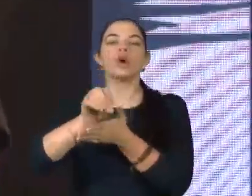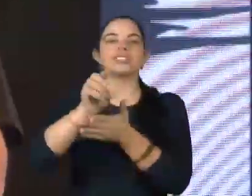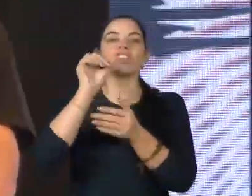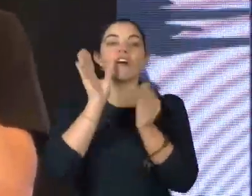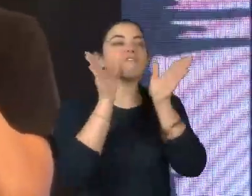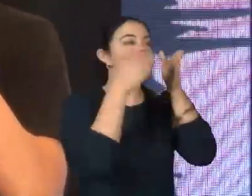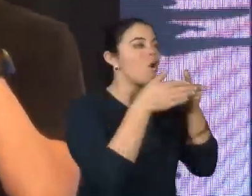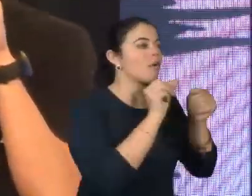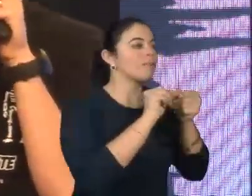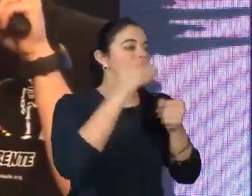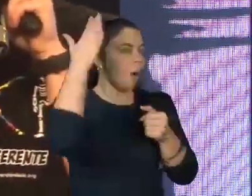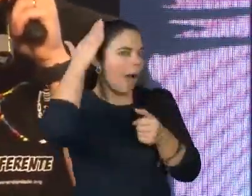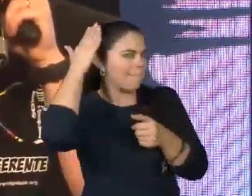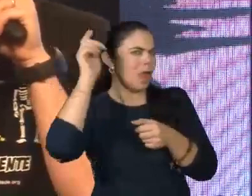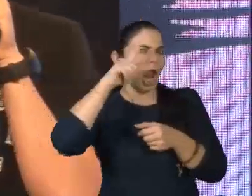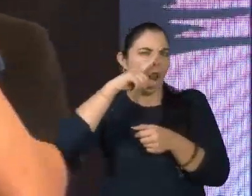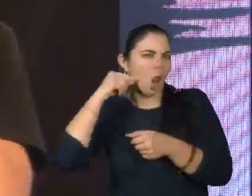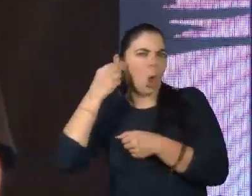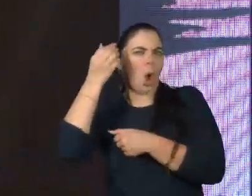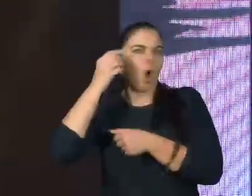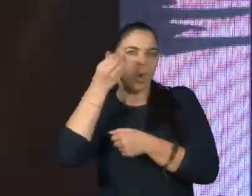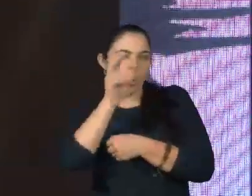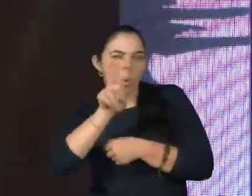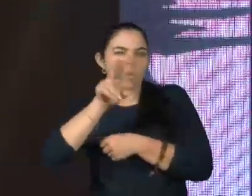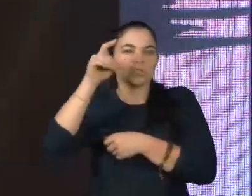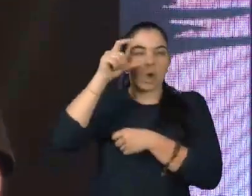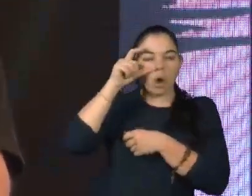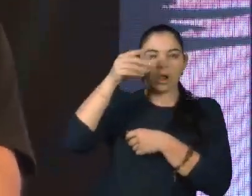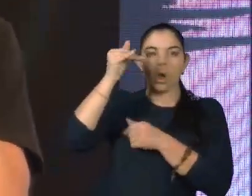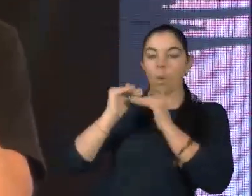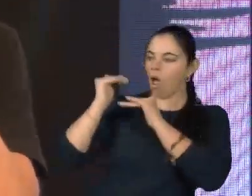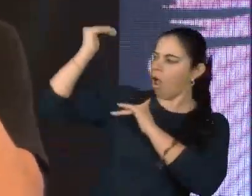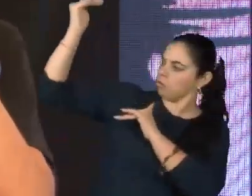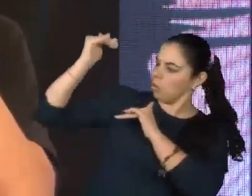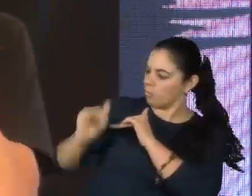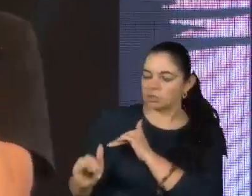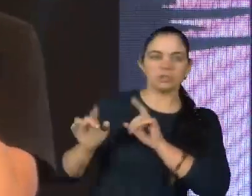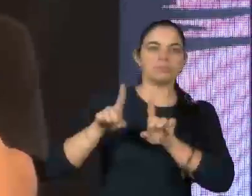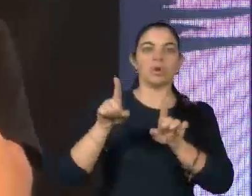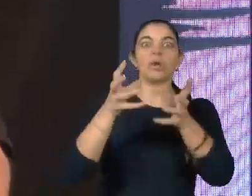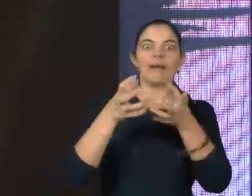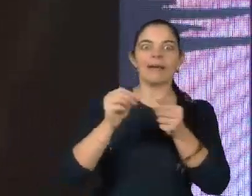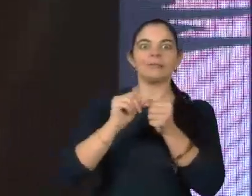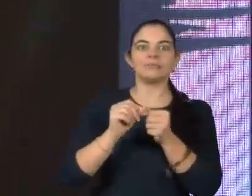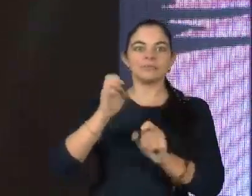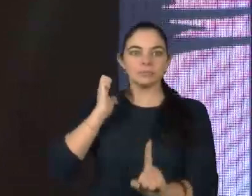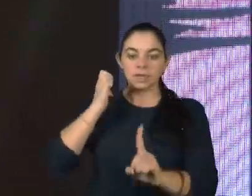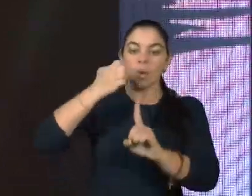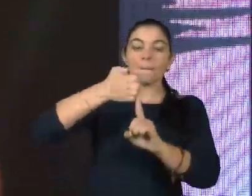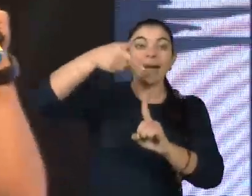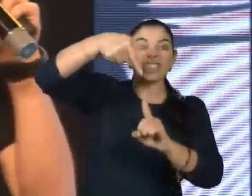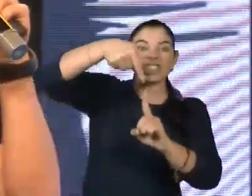focando se o cabelo dela é loiro, se ela usa óculos, se ela é alta ou baixa. E é isso que a gente quer. A gente quer que os embaixadores das